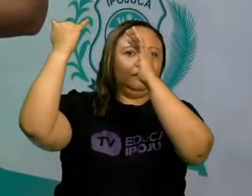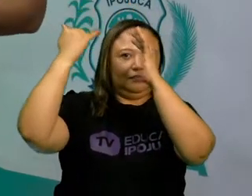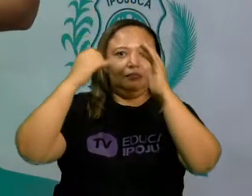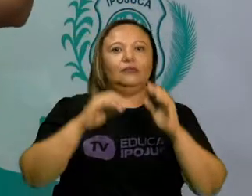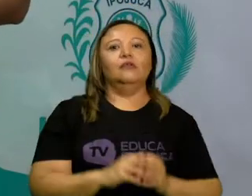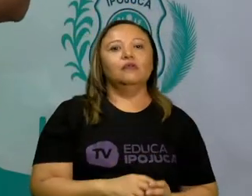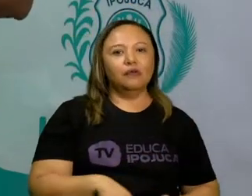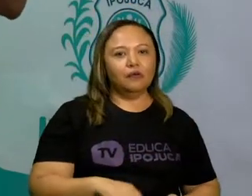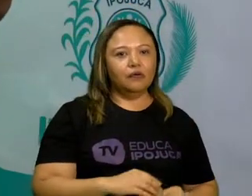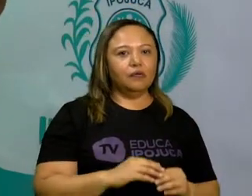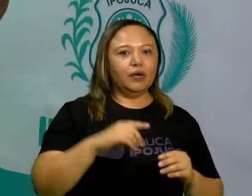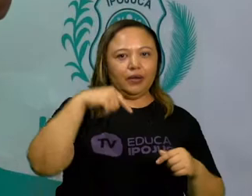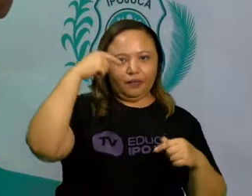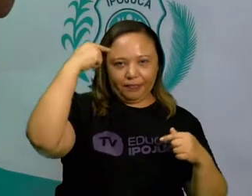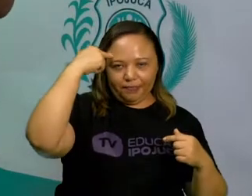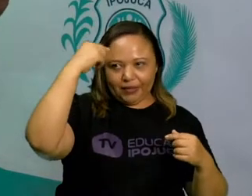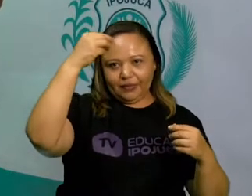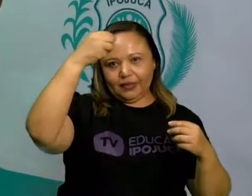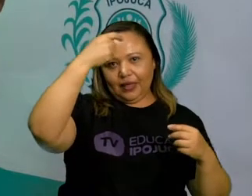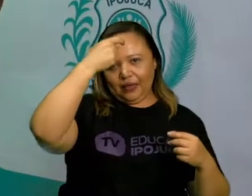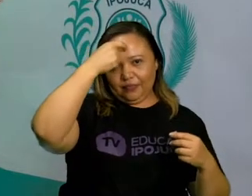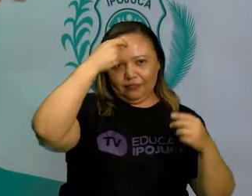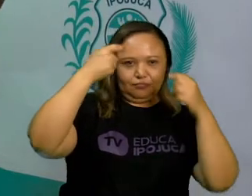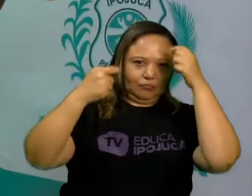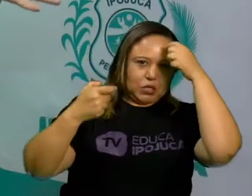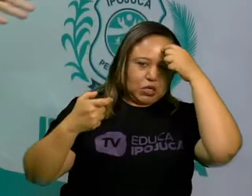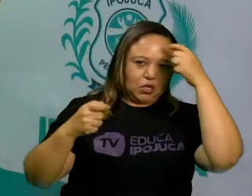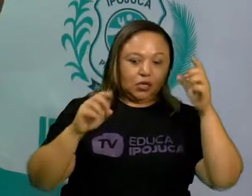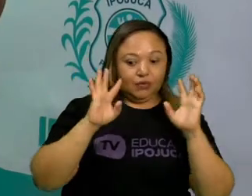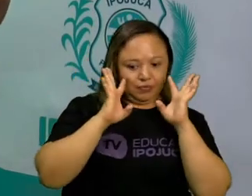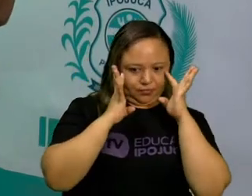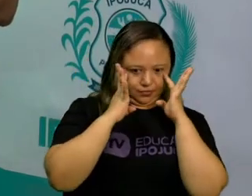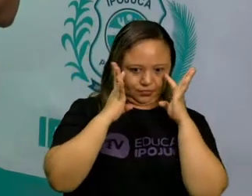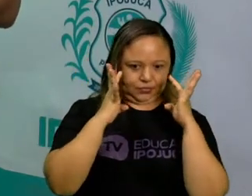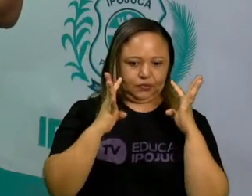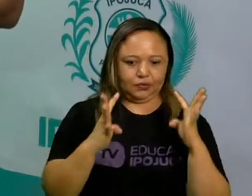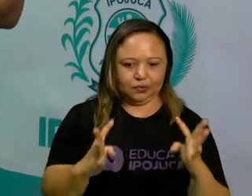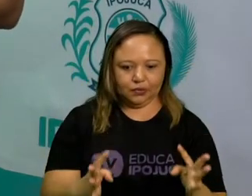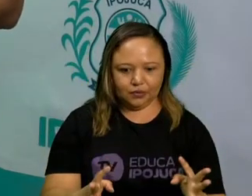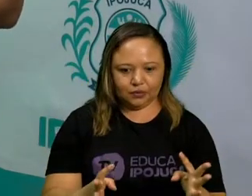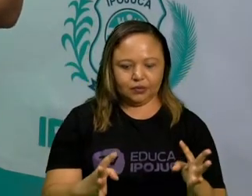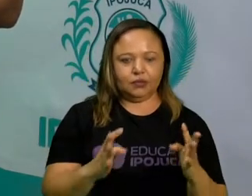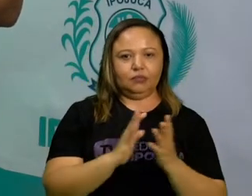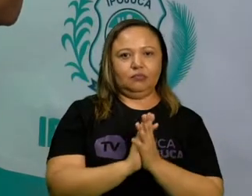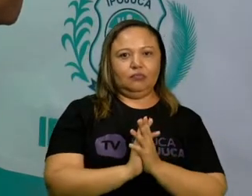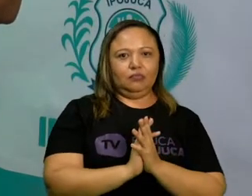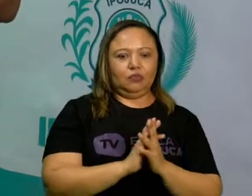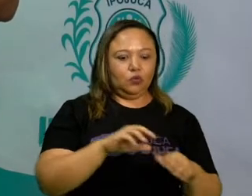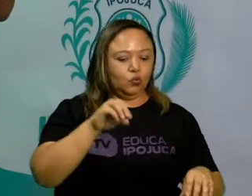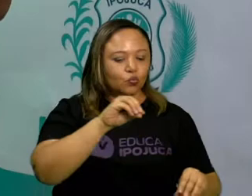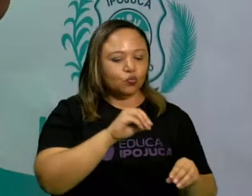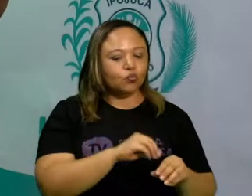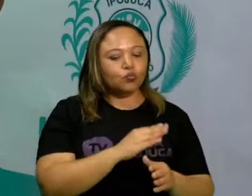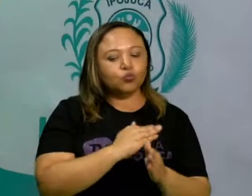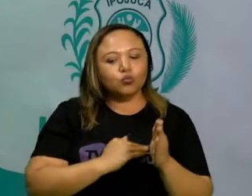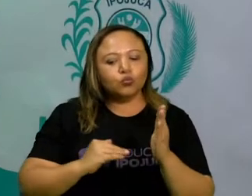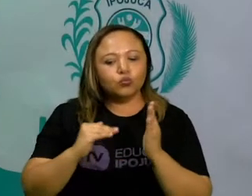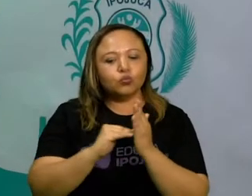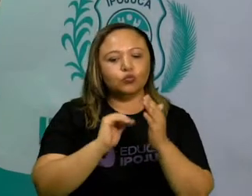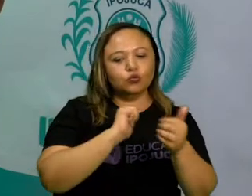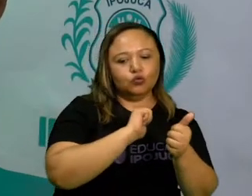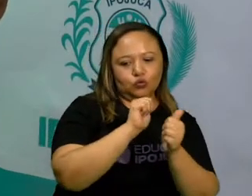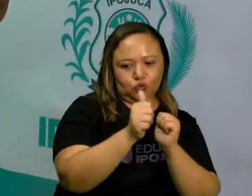requerer do jogador muita atenção e concentração durante todo o jogo. Possuem regras